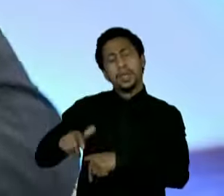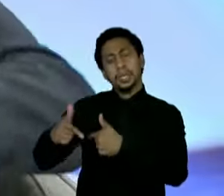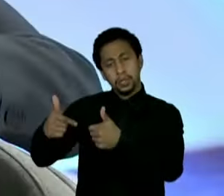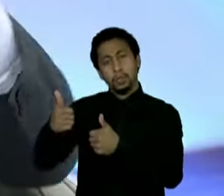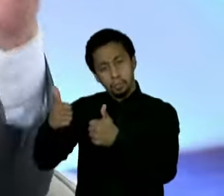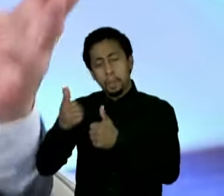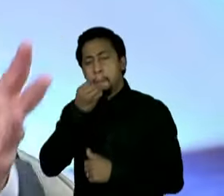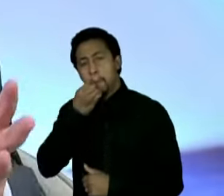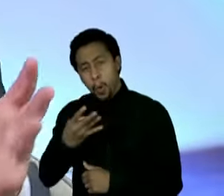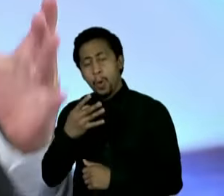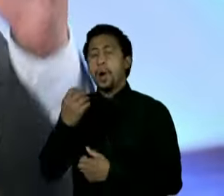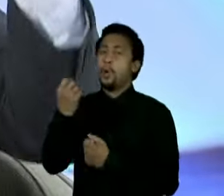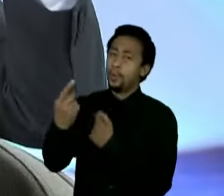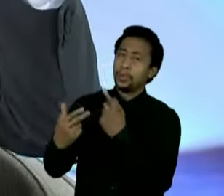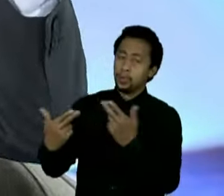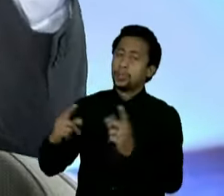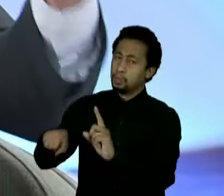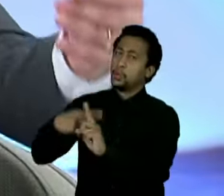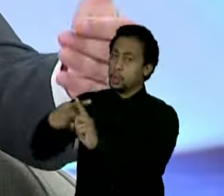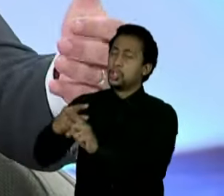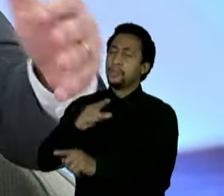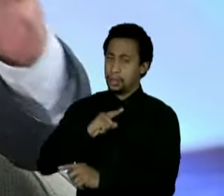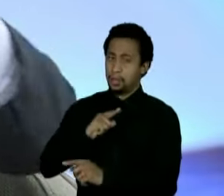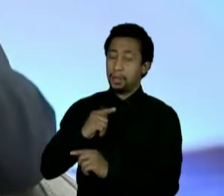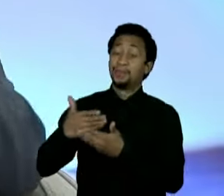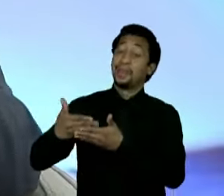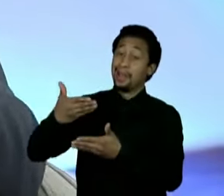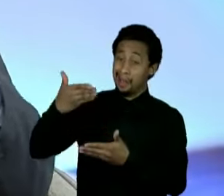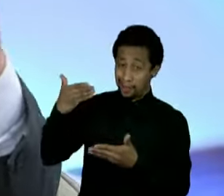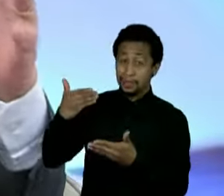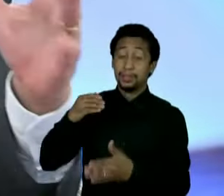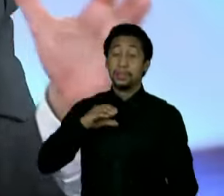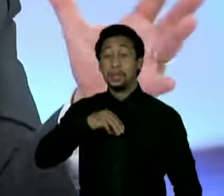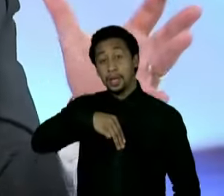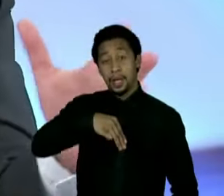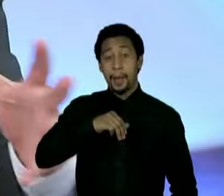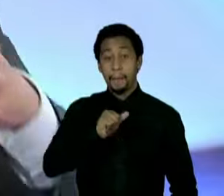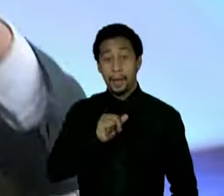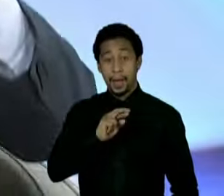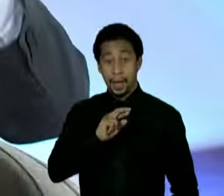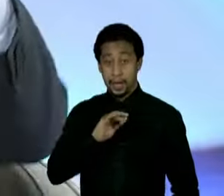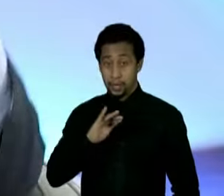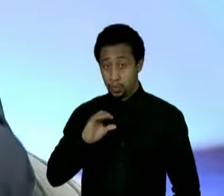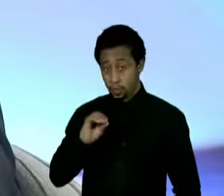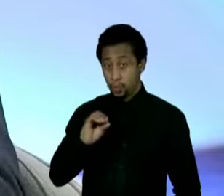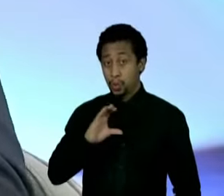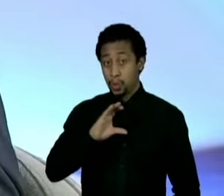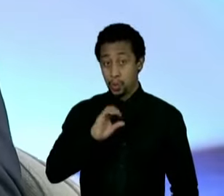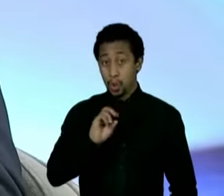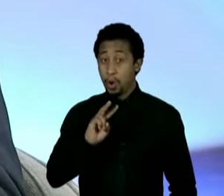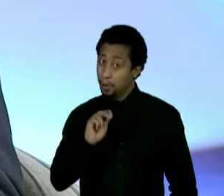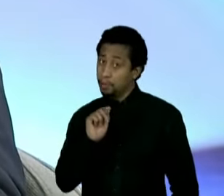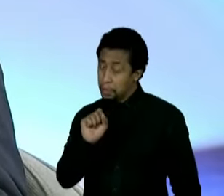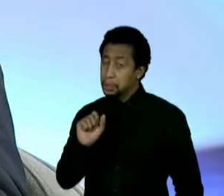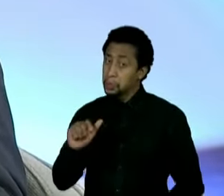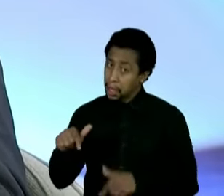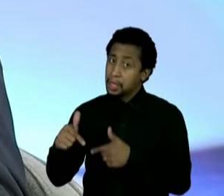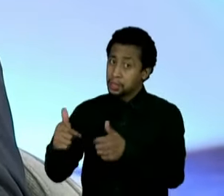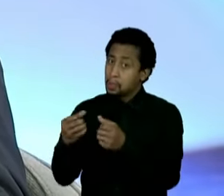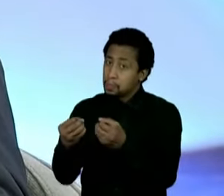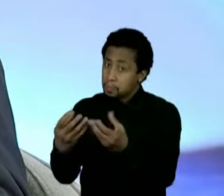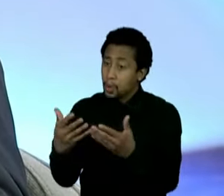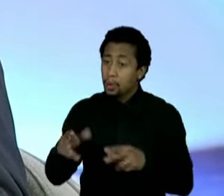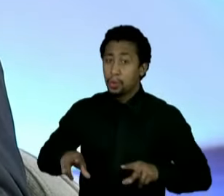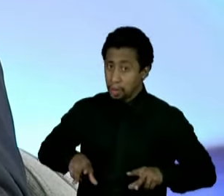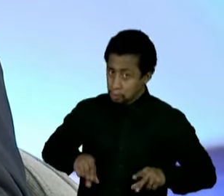orçamentário gravíssimo, desde o Mário Covas esse arranjo foi sendo acertado, o Estado é equilibrado economicamente,